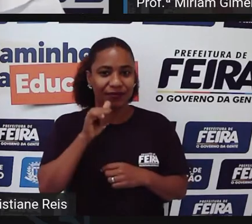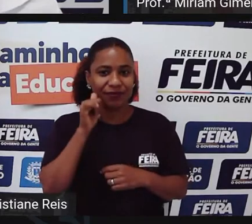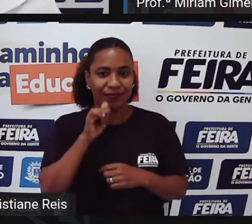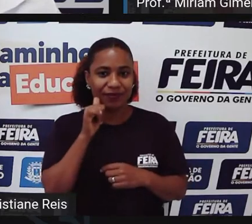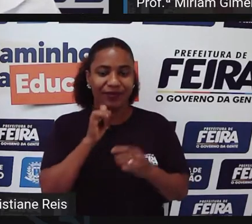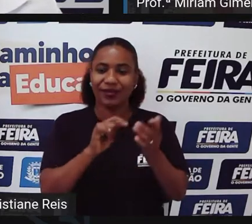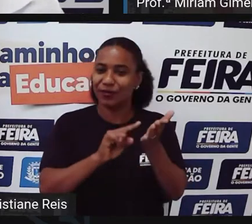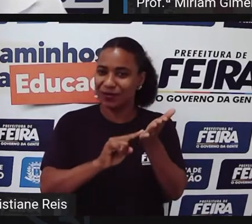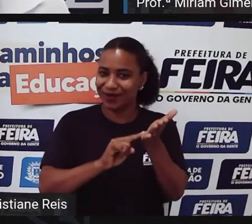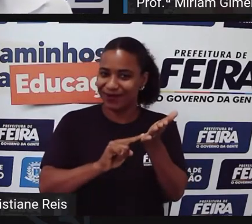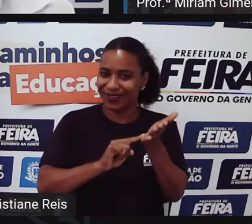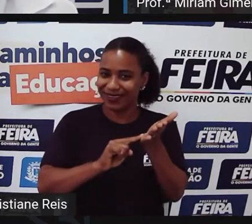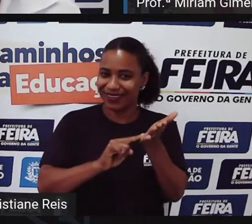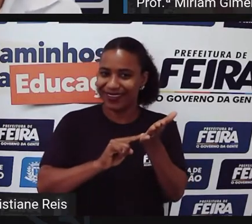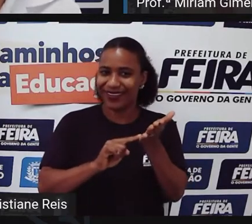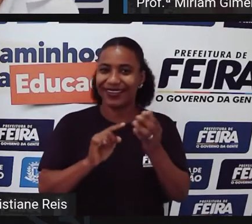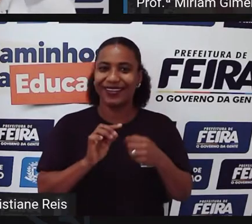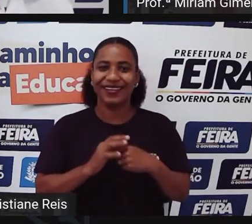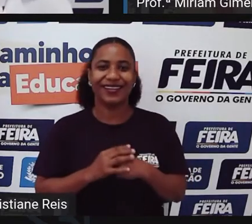branca